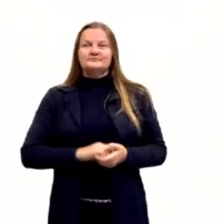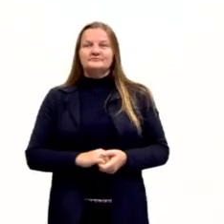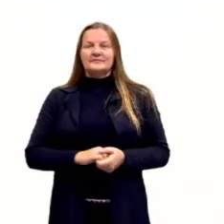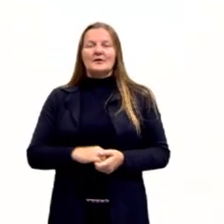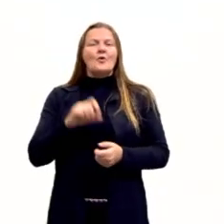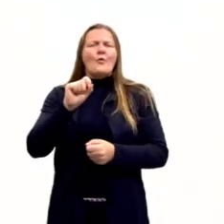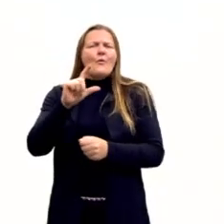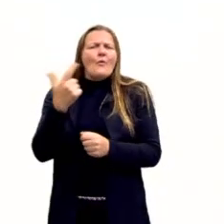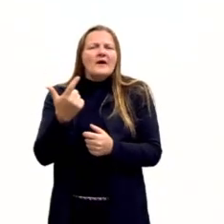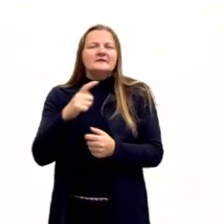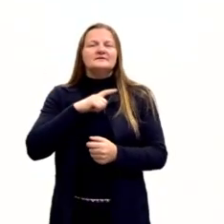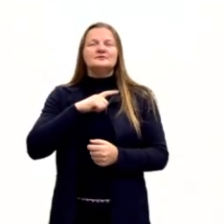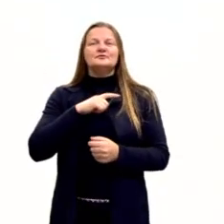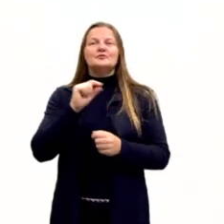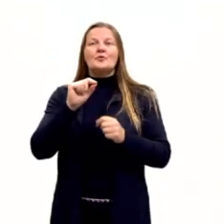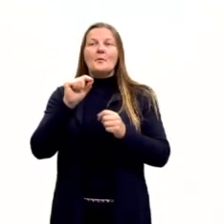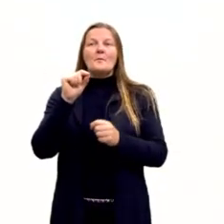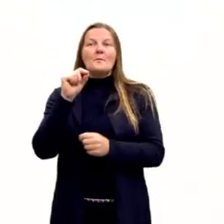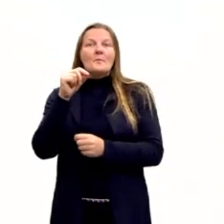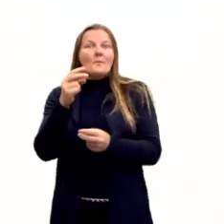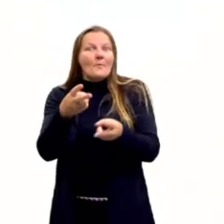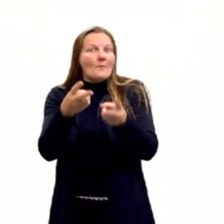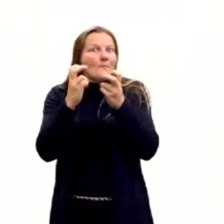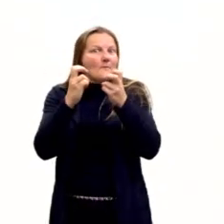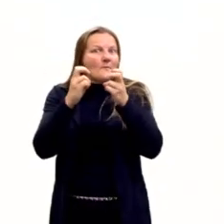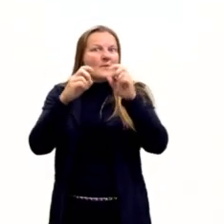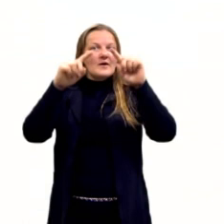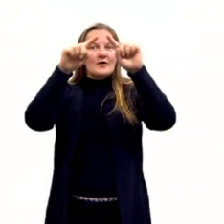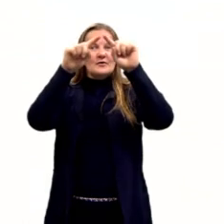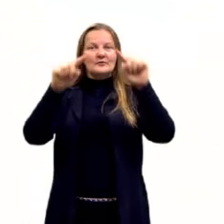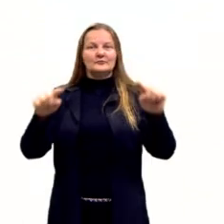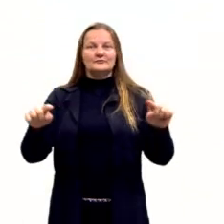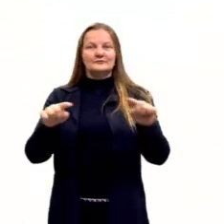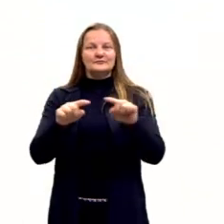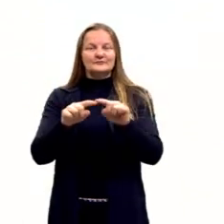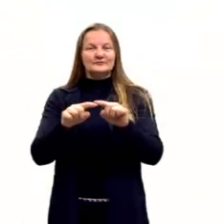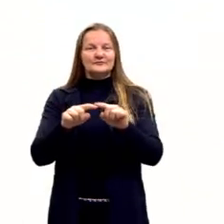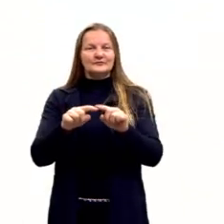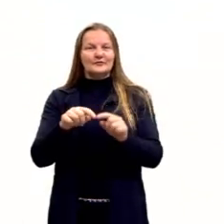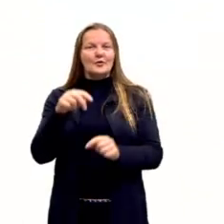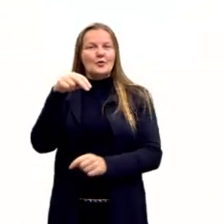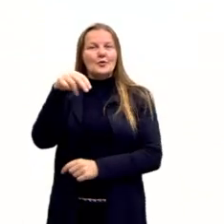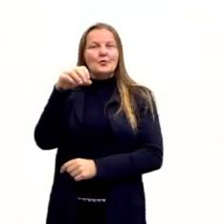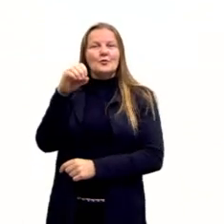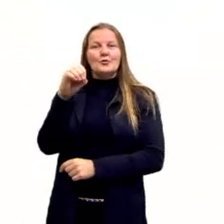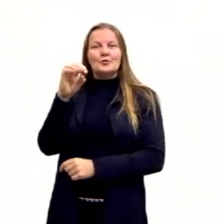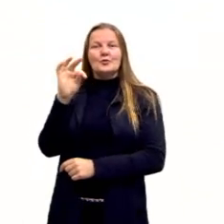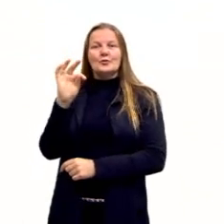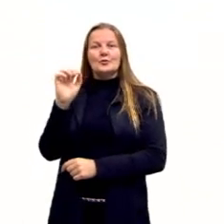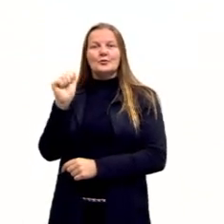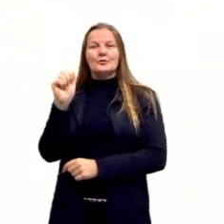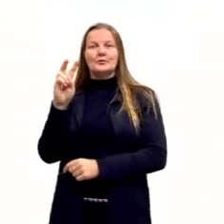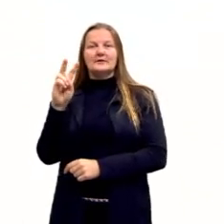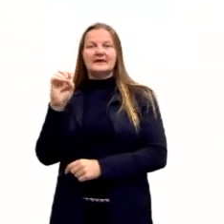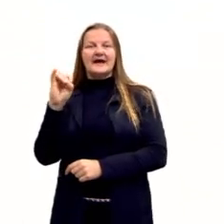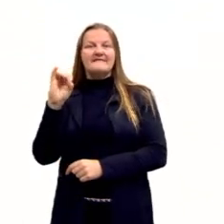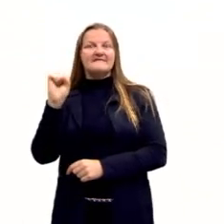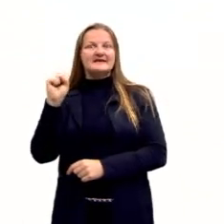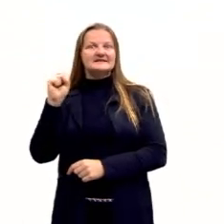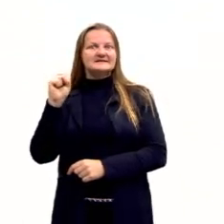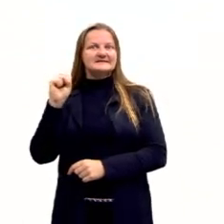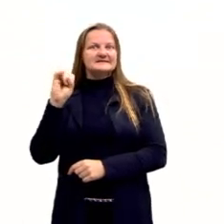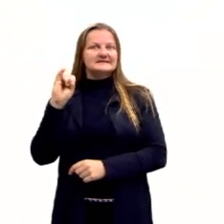quais são os pontos notáveis de um triângulo? Vocês já ouviram falar então em pontos